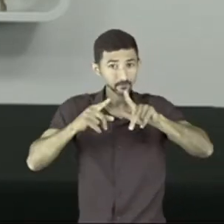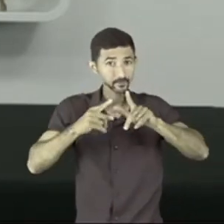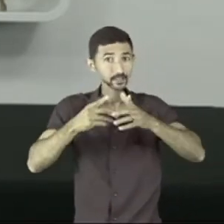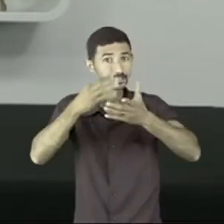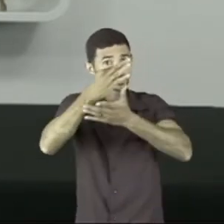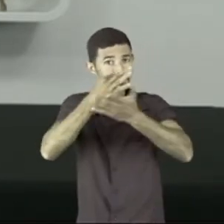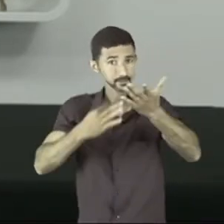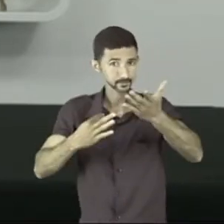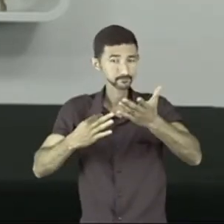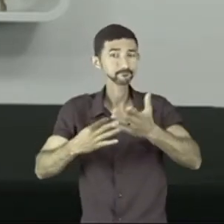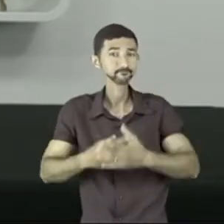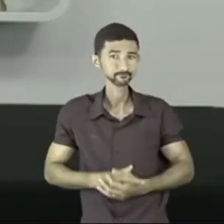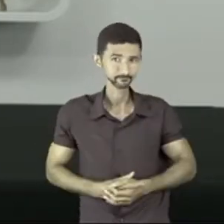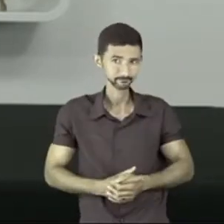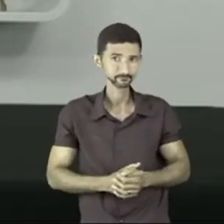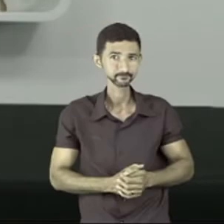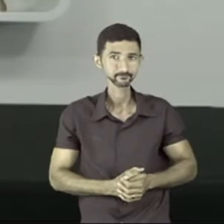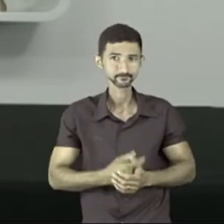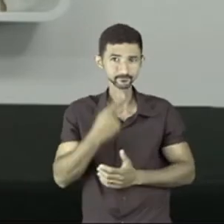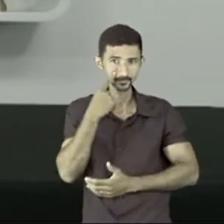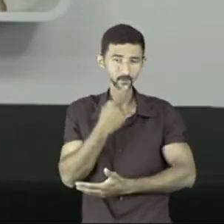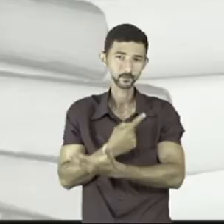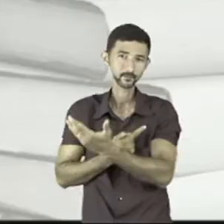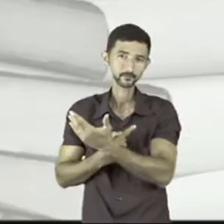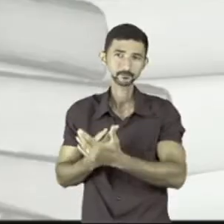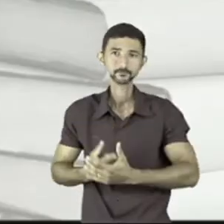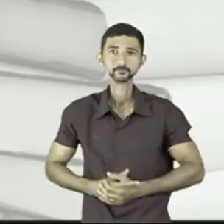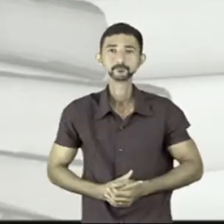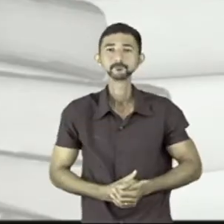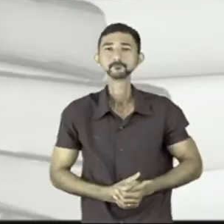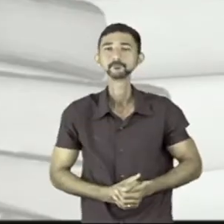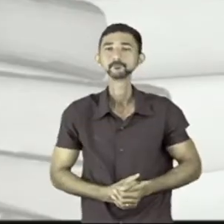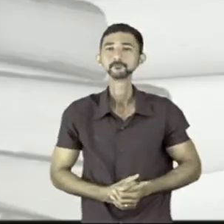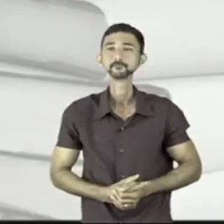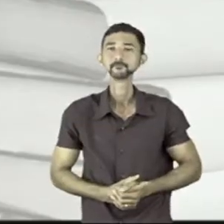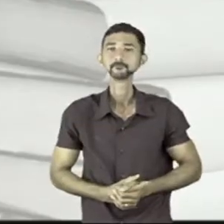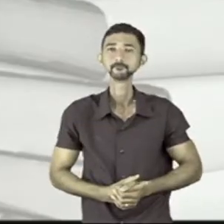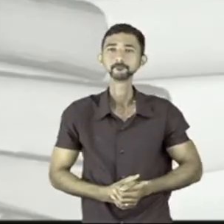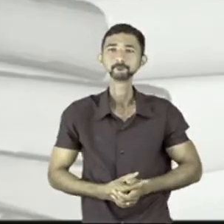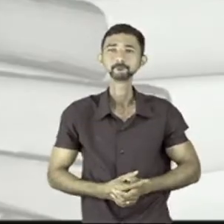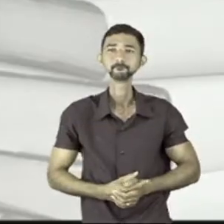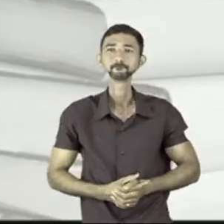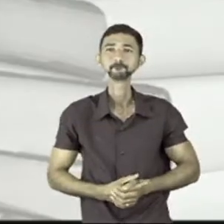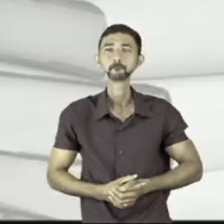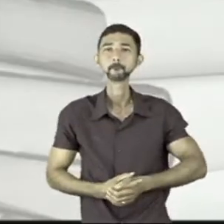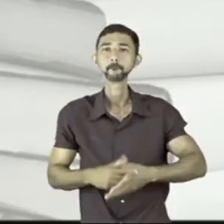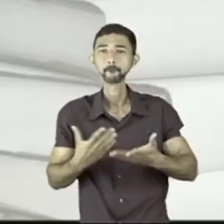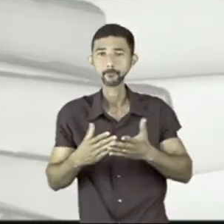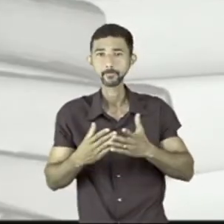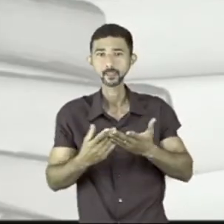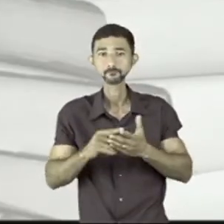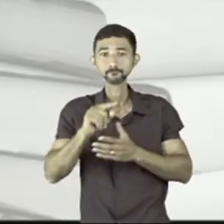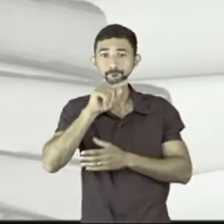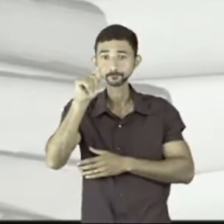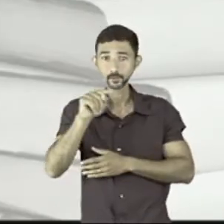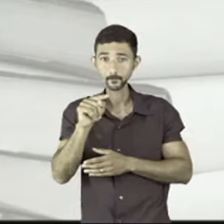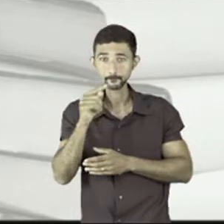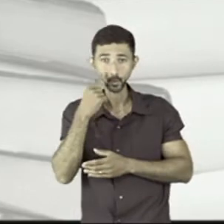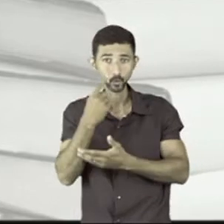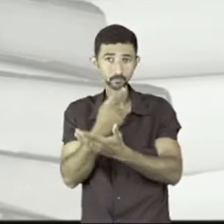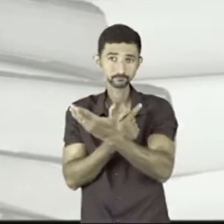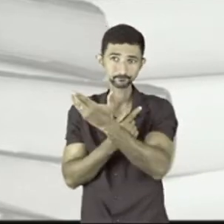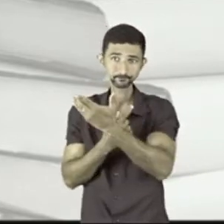diferença no texto? Vamos continuar olhando aí na sua telinha para a gente pensar mais a respeito. Esses são os sinais de